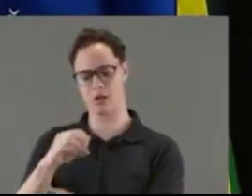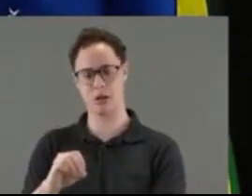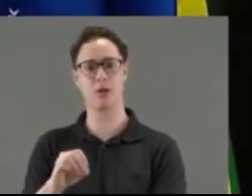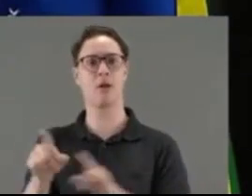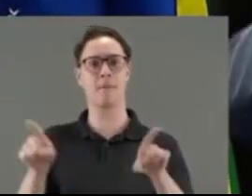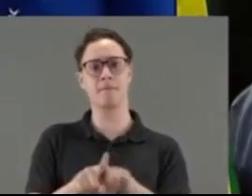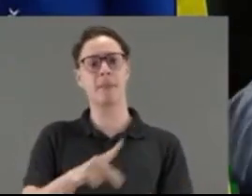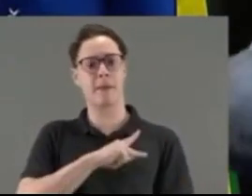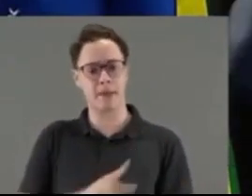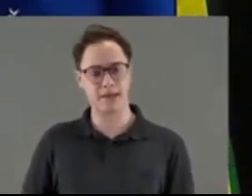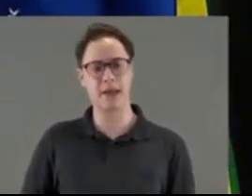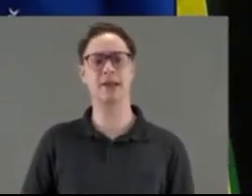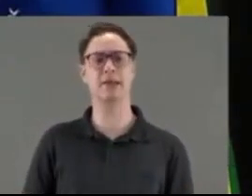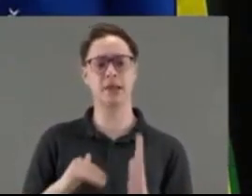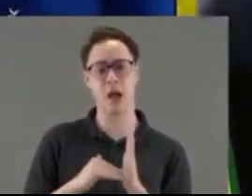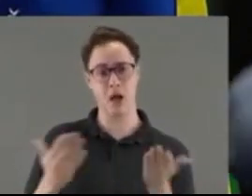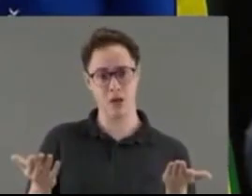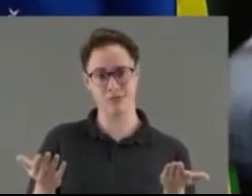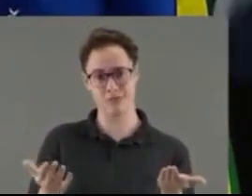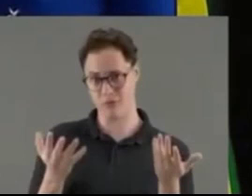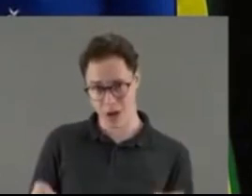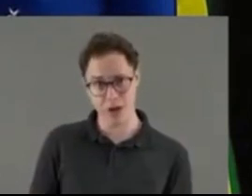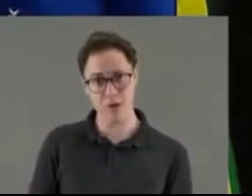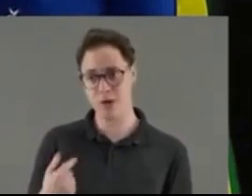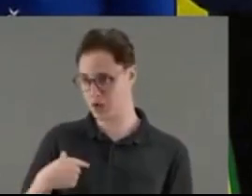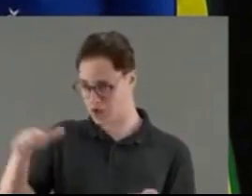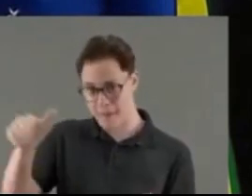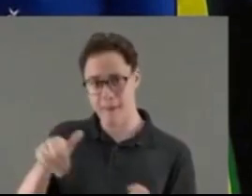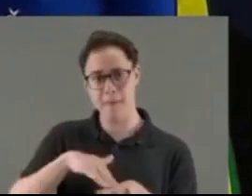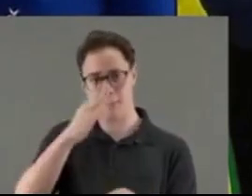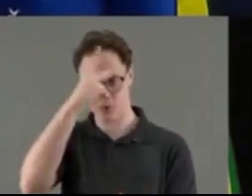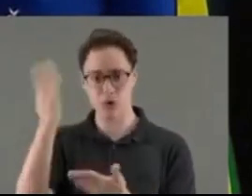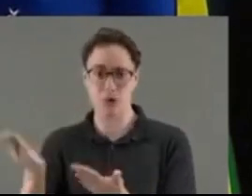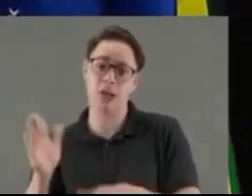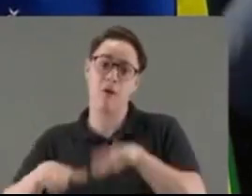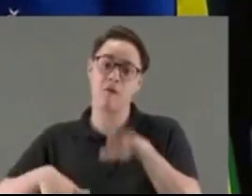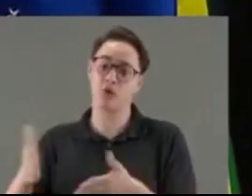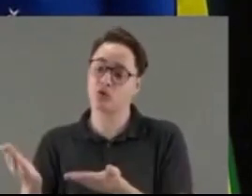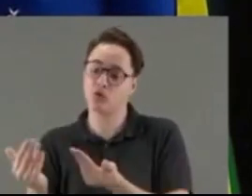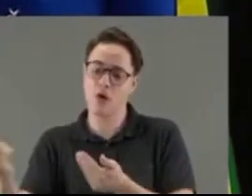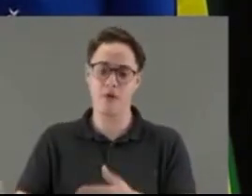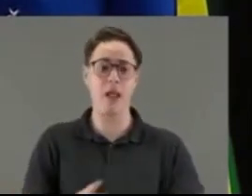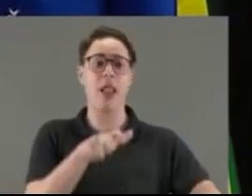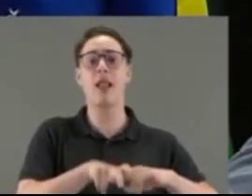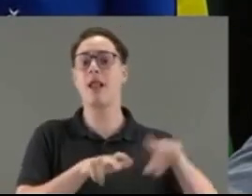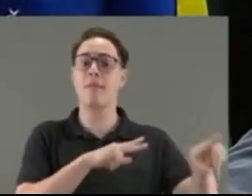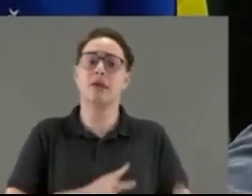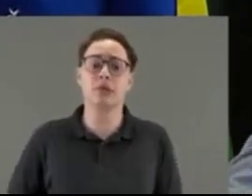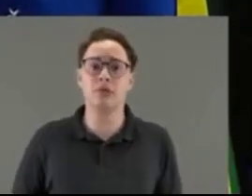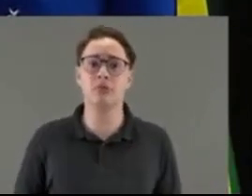para presidente, para senado. Vamos colocar mais meninos aqui dentro do senado, e quem sabe um menino lá na presidência da república.